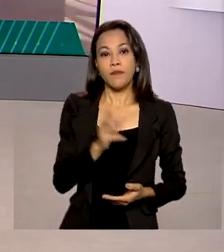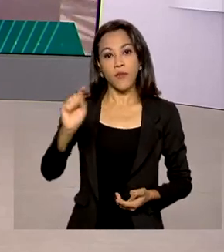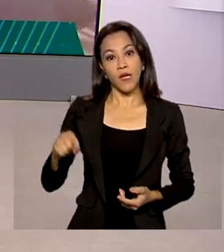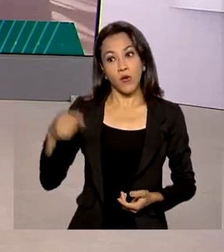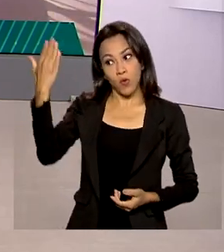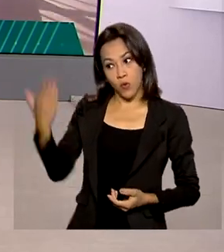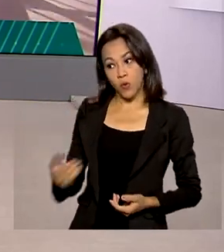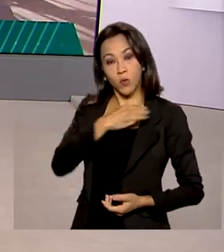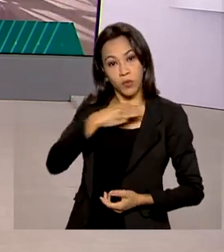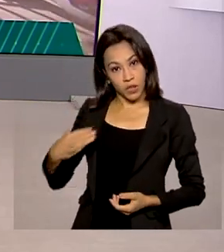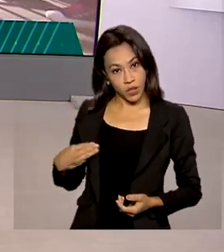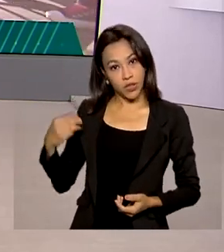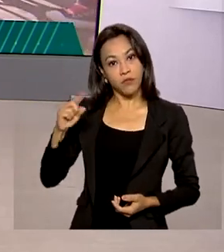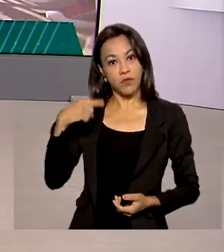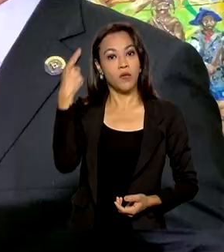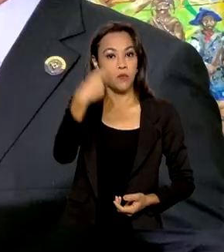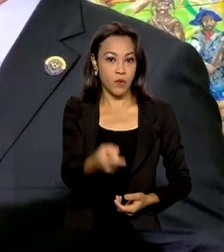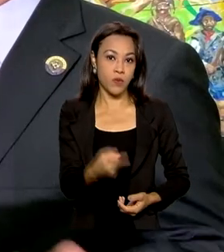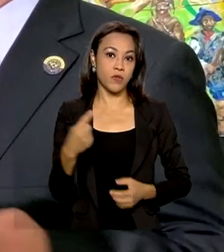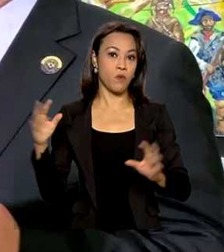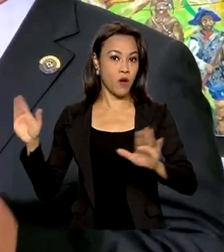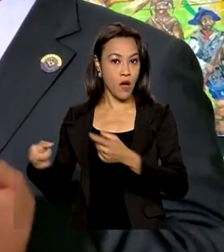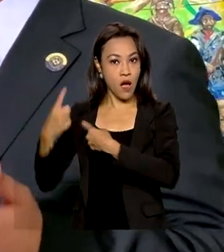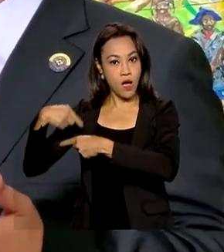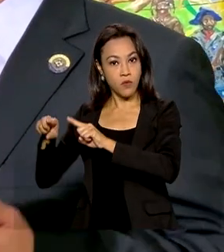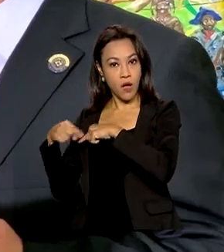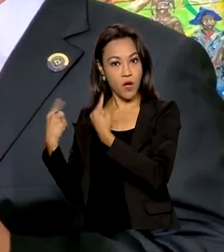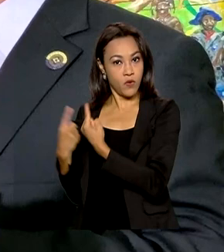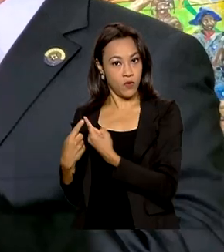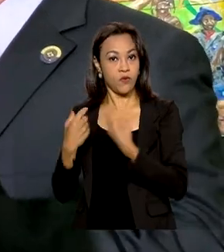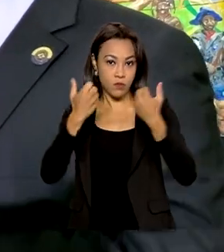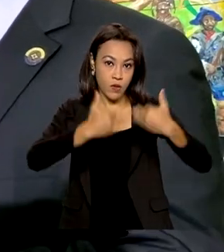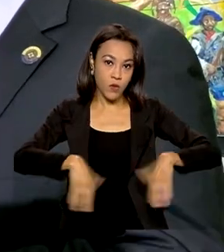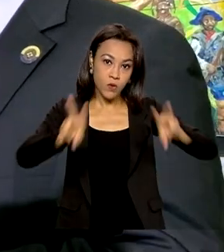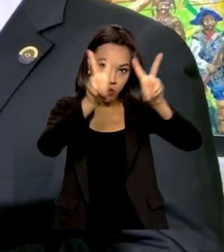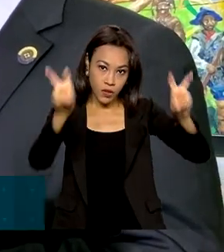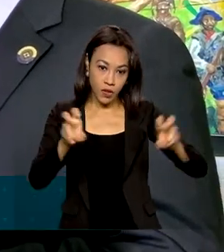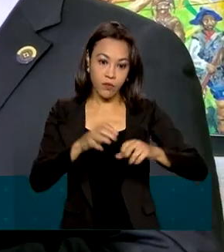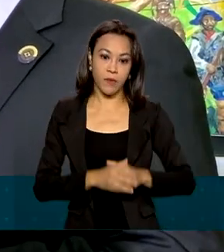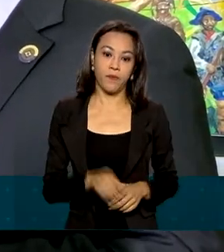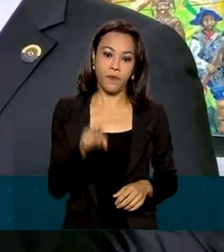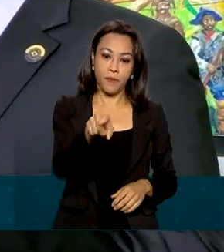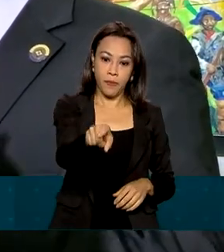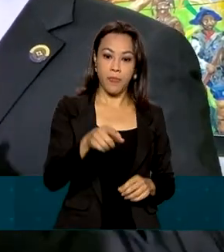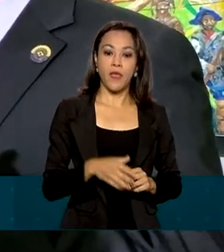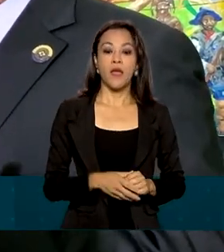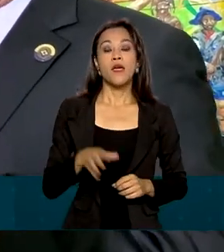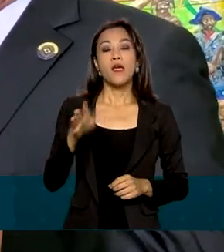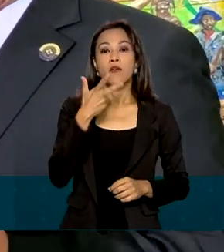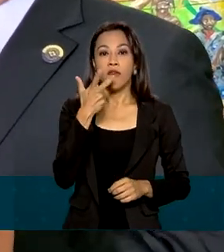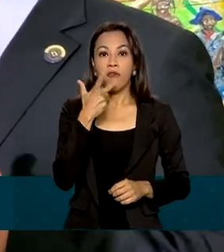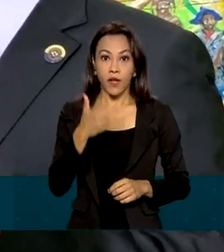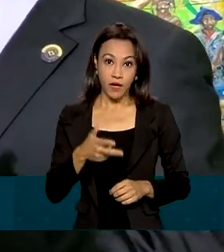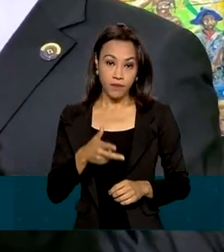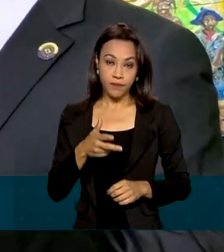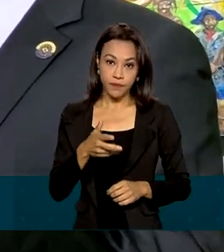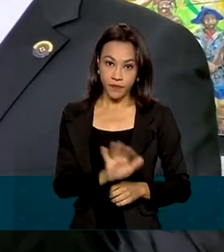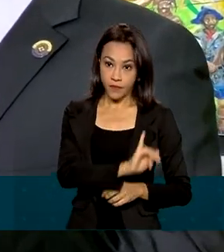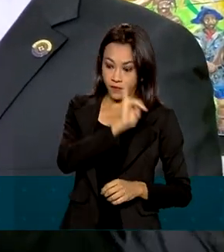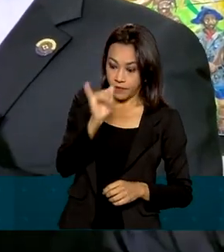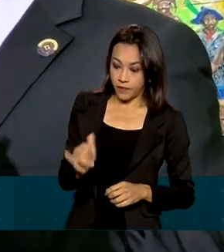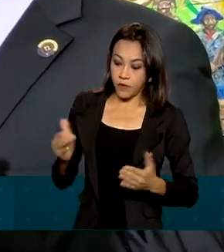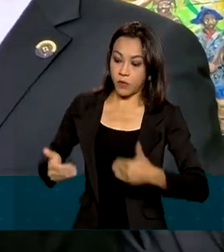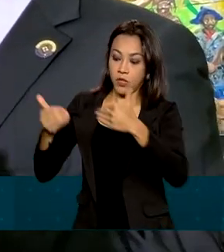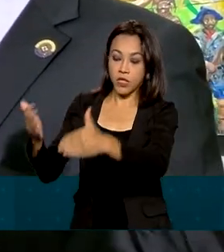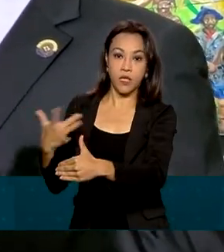Jair Bolsonaro, falou sobre o tema. A agência vai notificar o Ministério e com base que o Ministério